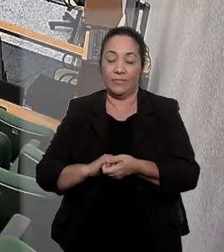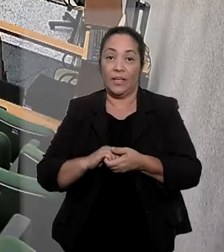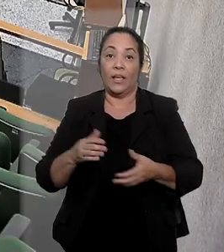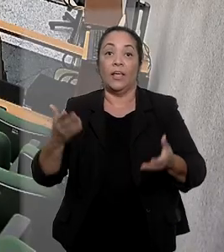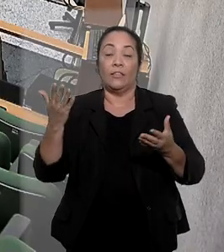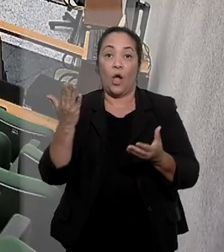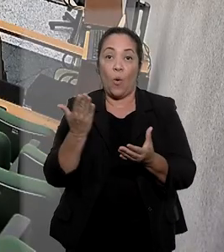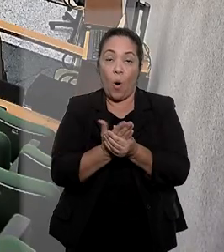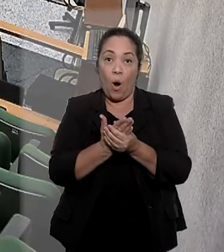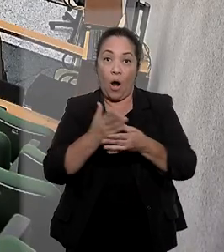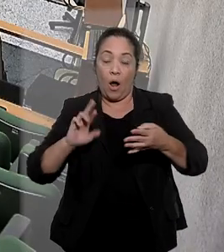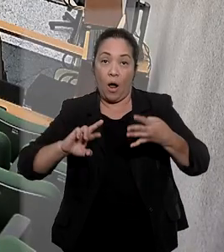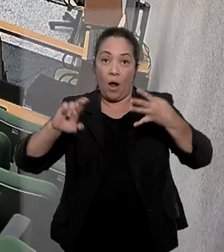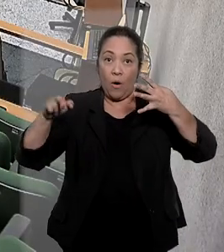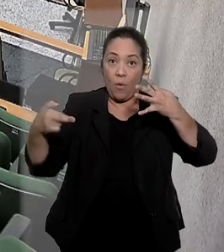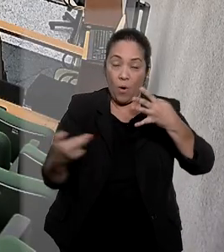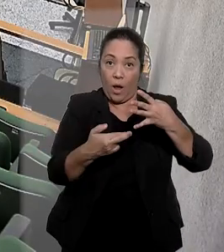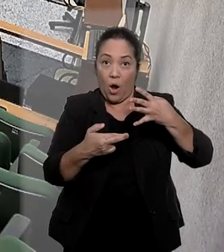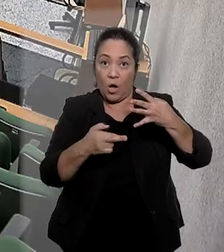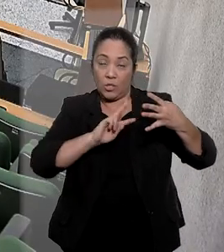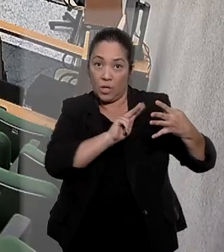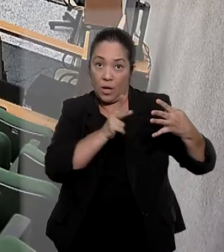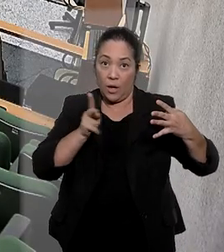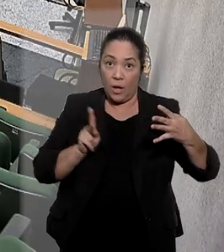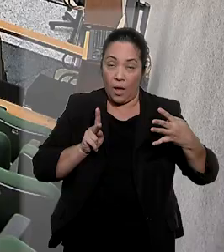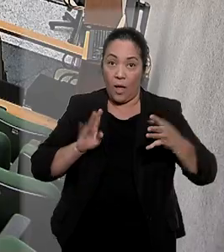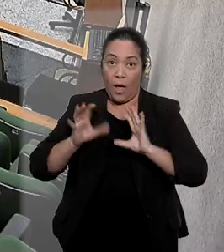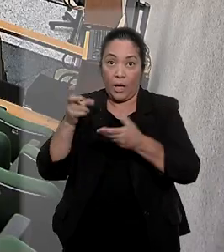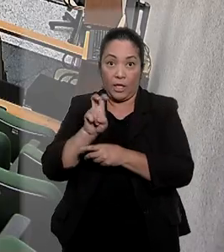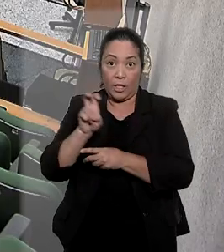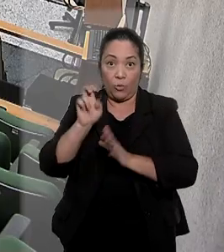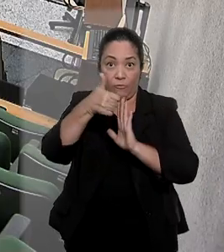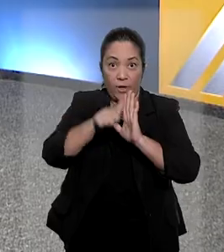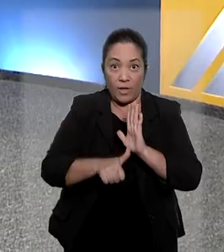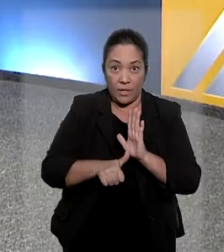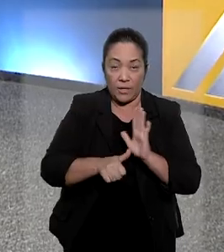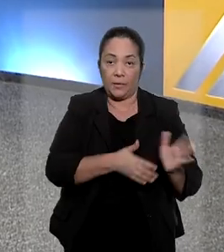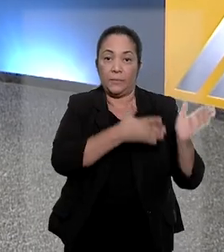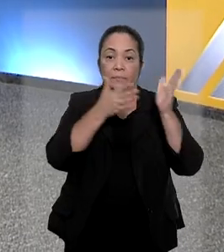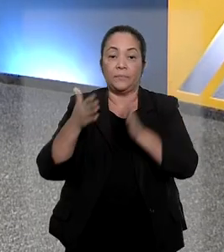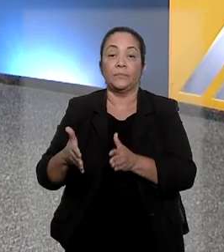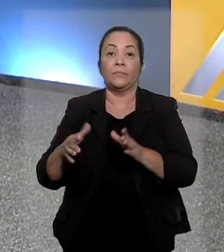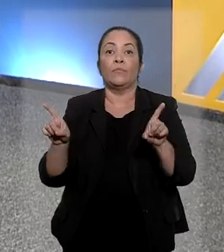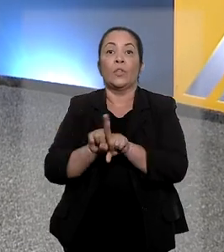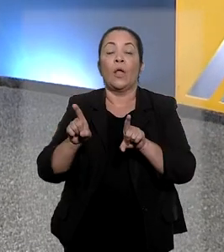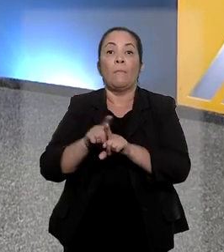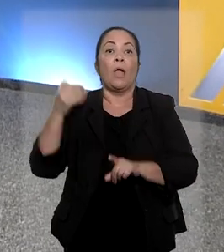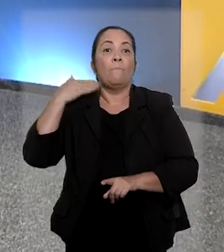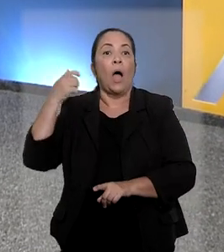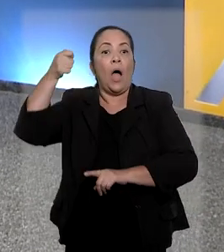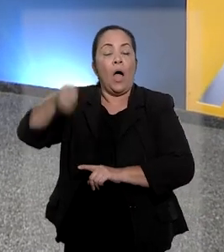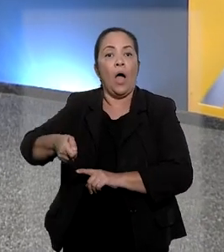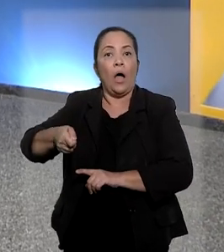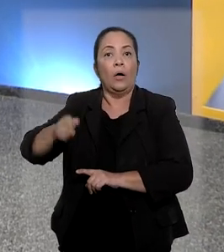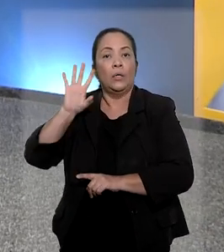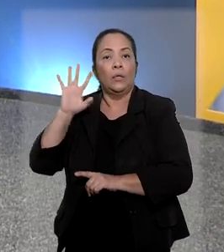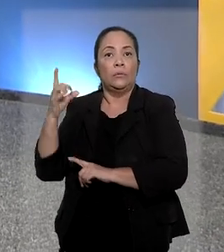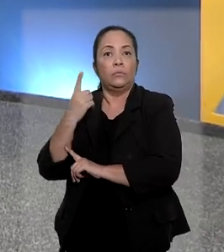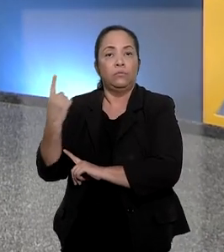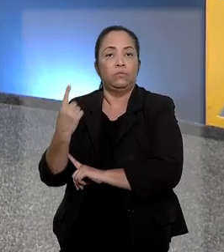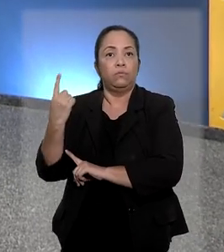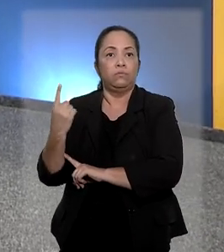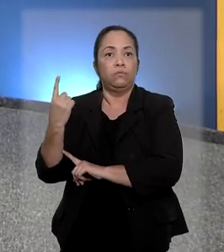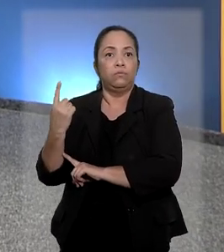O mérito do recurso em habeas corpus ainda será analisado pela quinta turma. Também em caráter monocrático, houve a